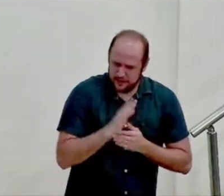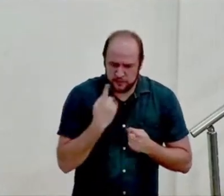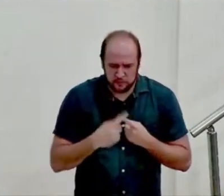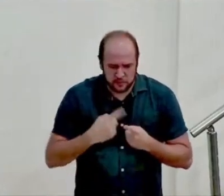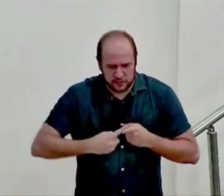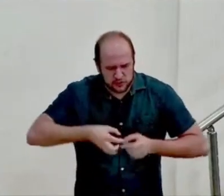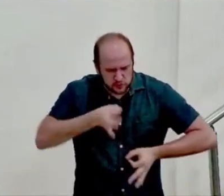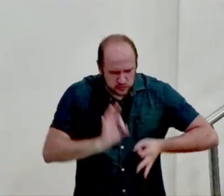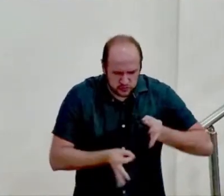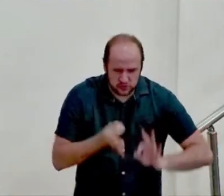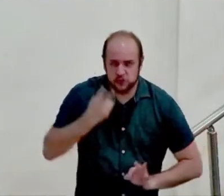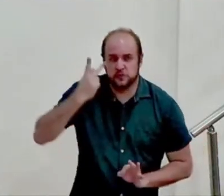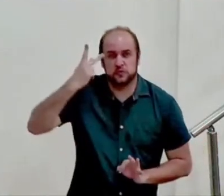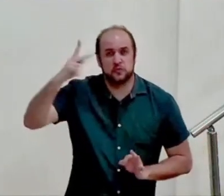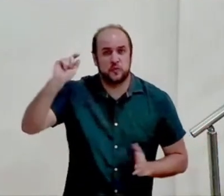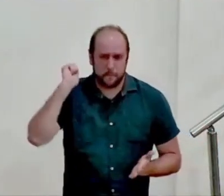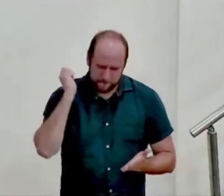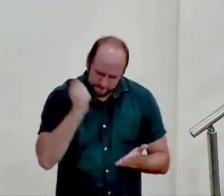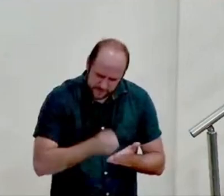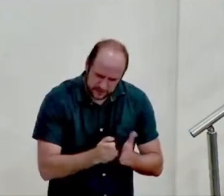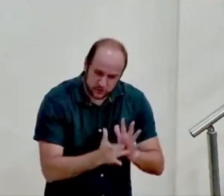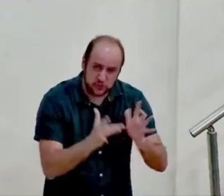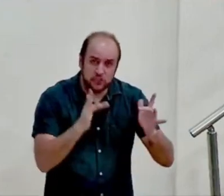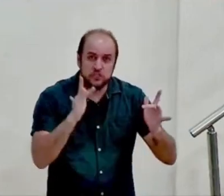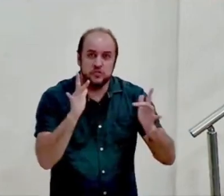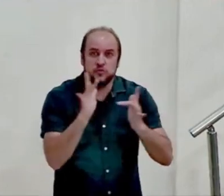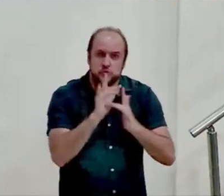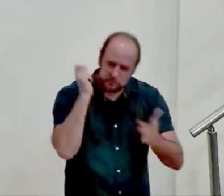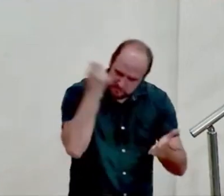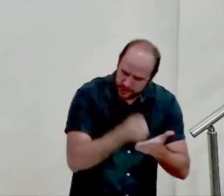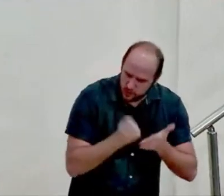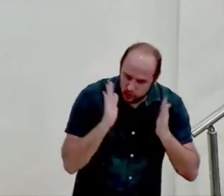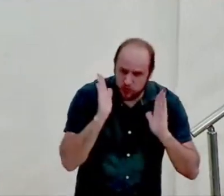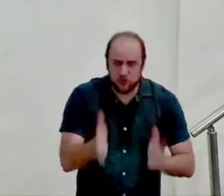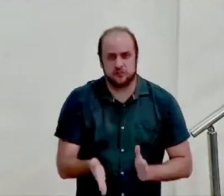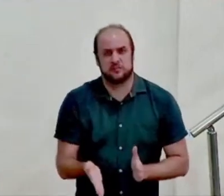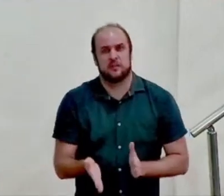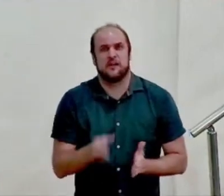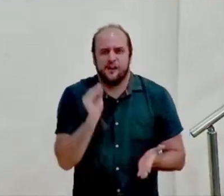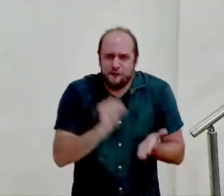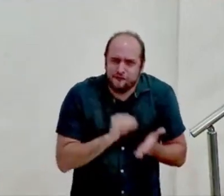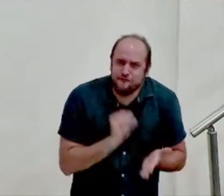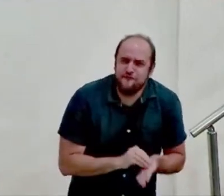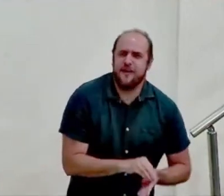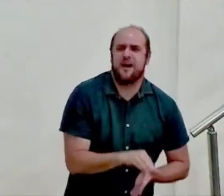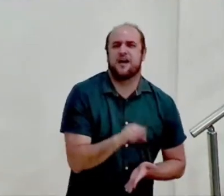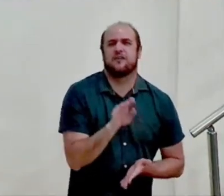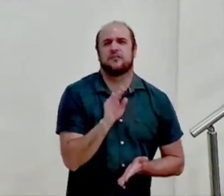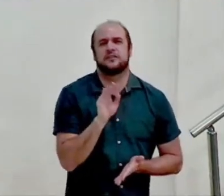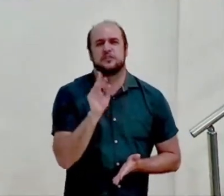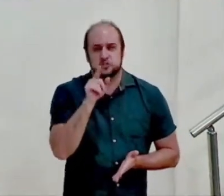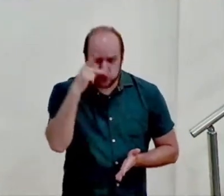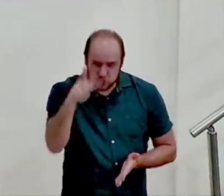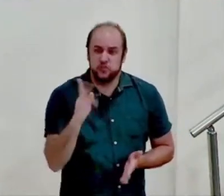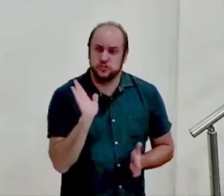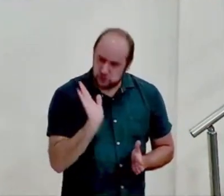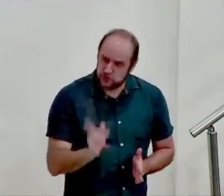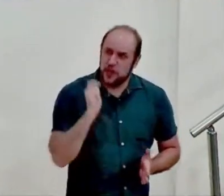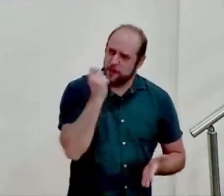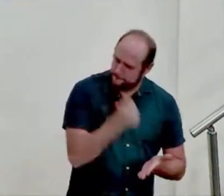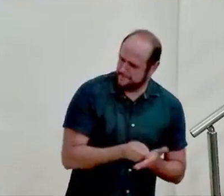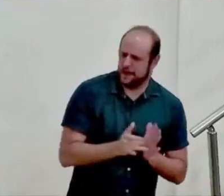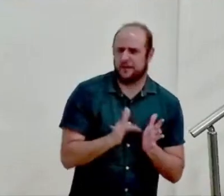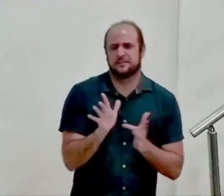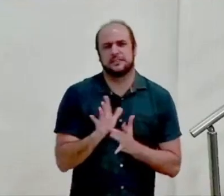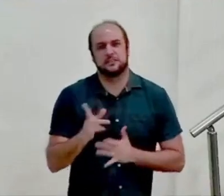foi comprada por Cristo a sua penalidade foi carregada por ele por isso nós devemos adorar ao